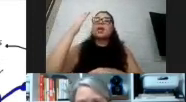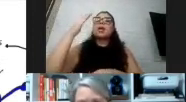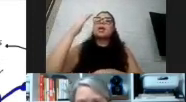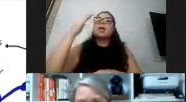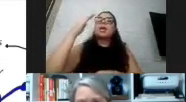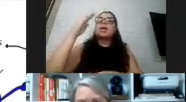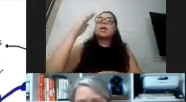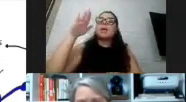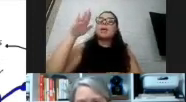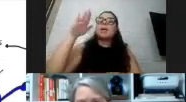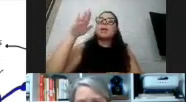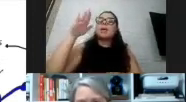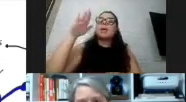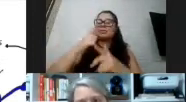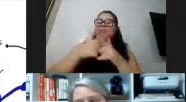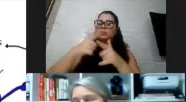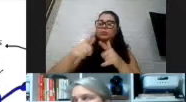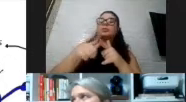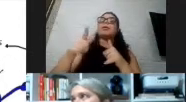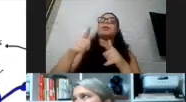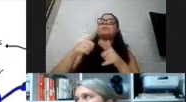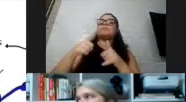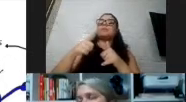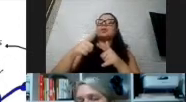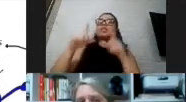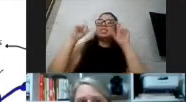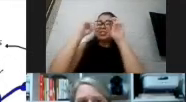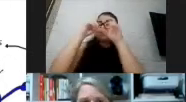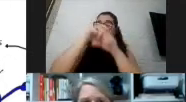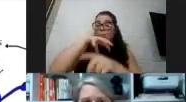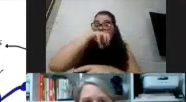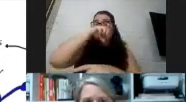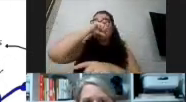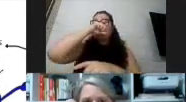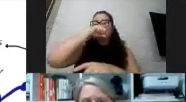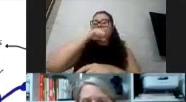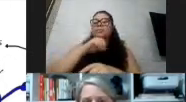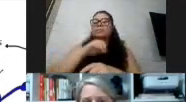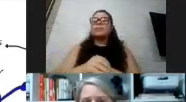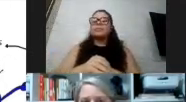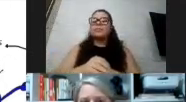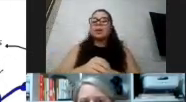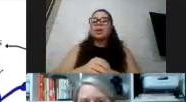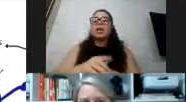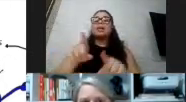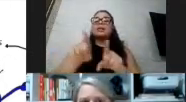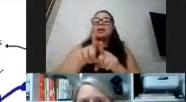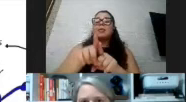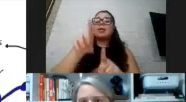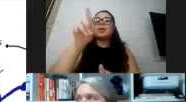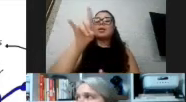anatomia que pode facilitar a obstrução de vias aéreas, pessoas que têm distrofias